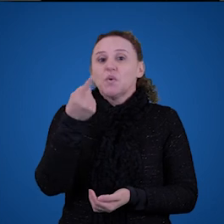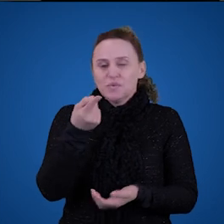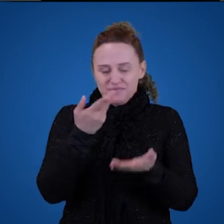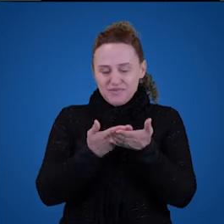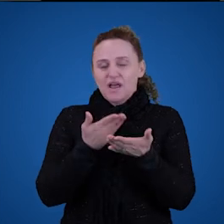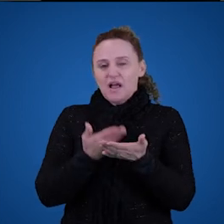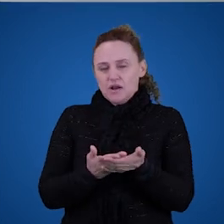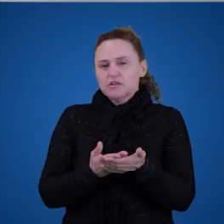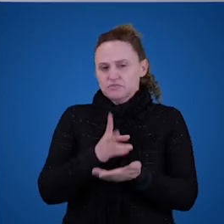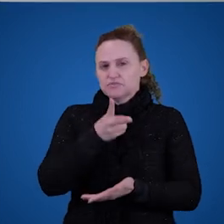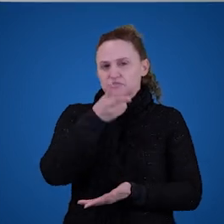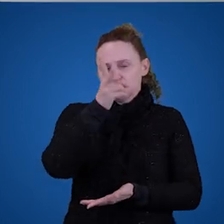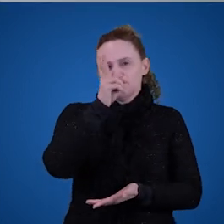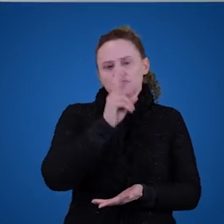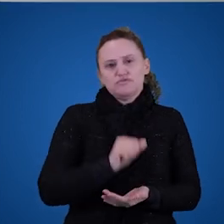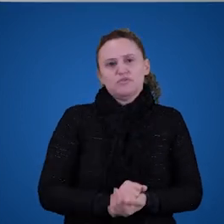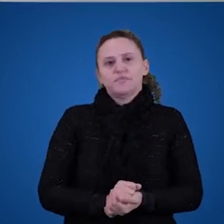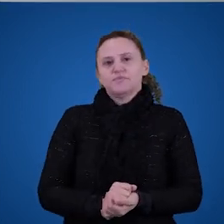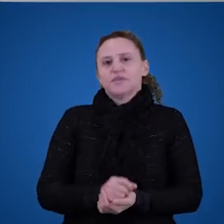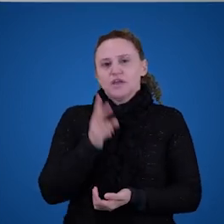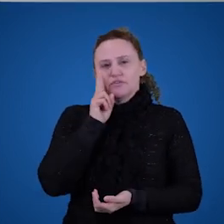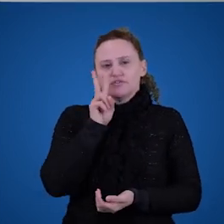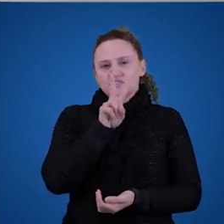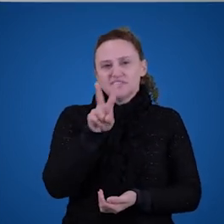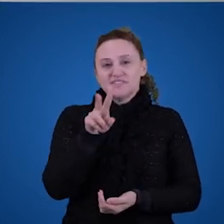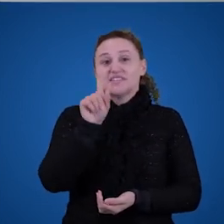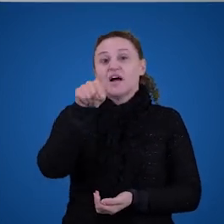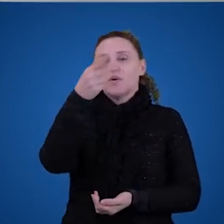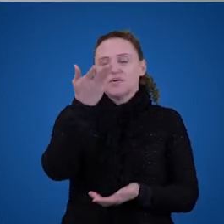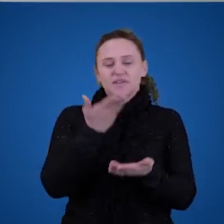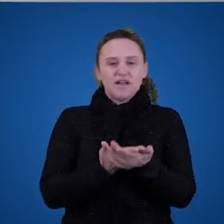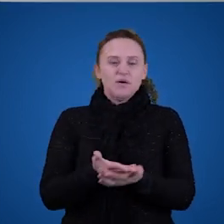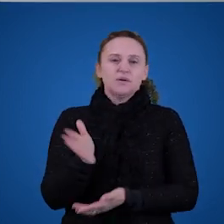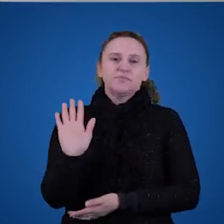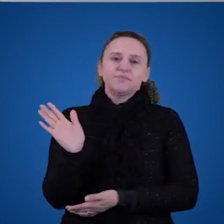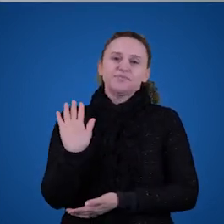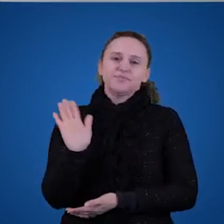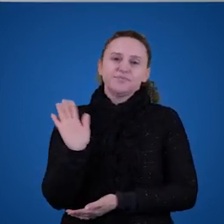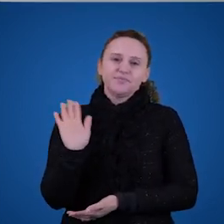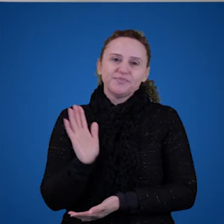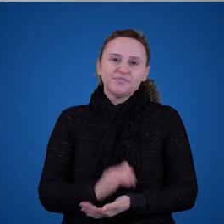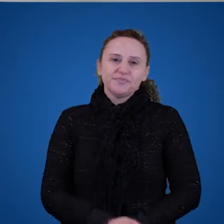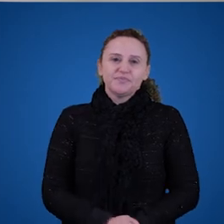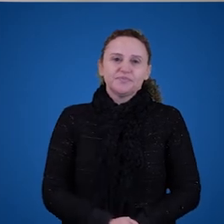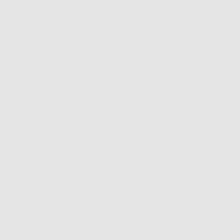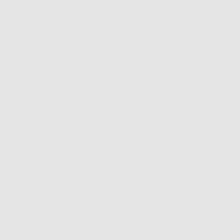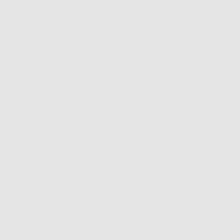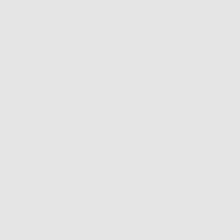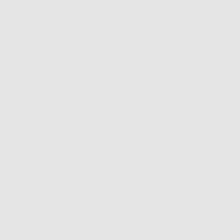para a próxima aula. Então, eu vejo vocês na próxima aula. Até mais. Fiquem bem.